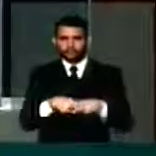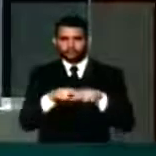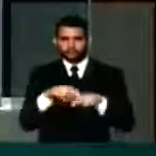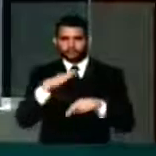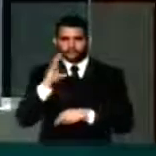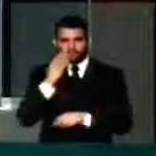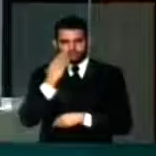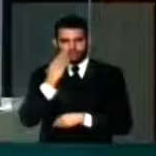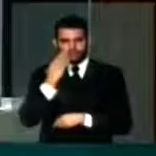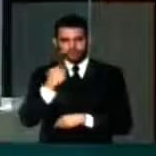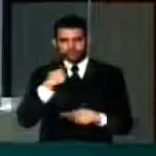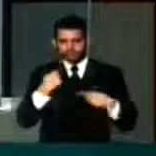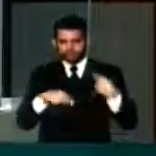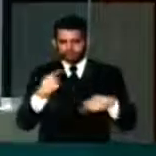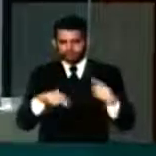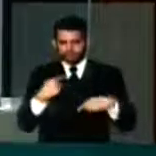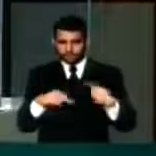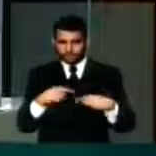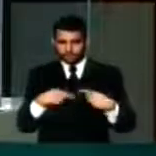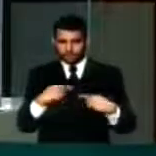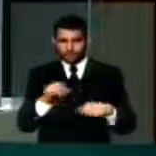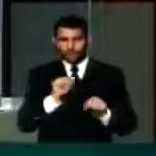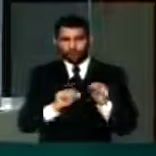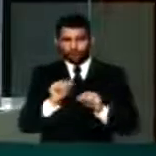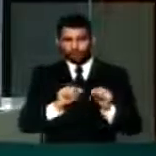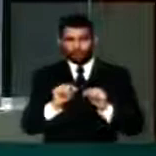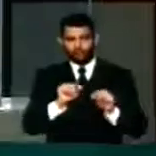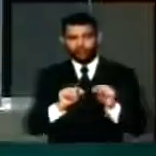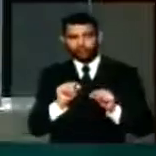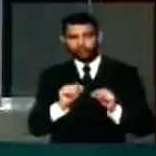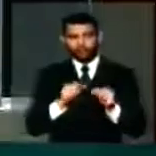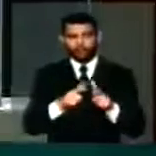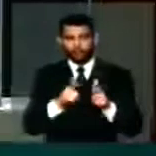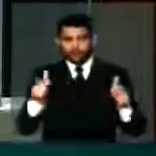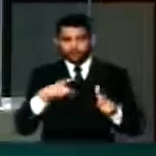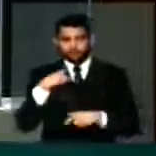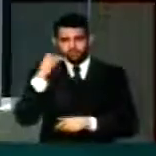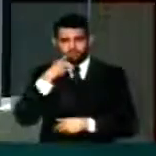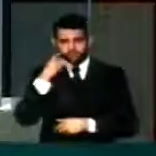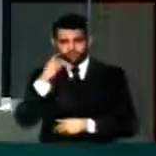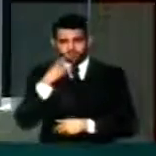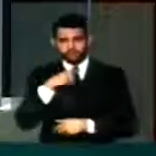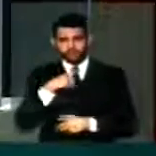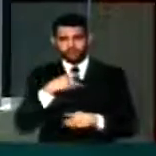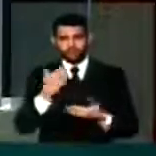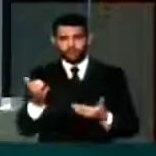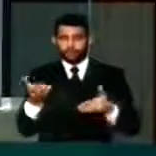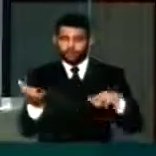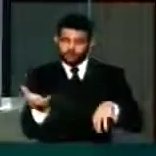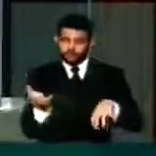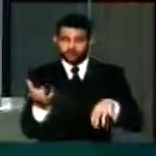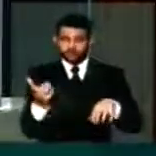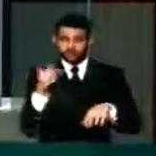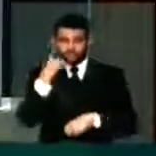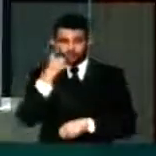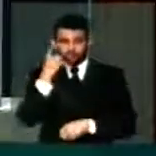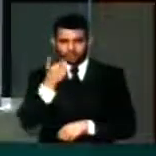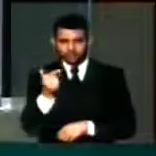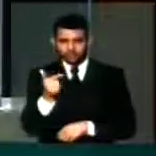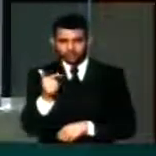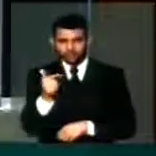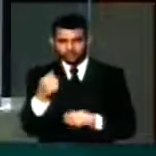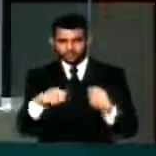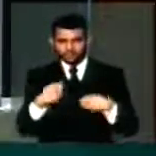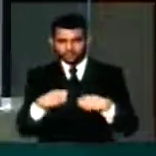entende? Nós temos que debater, é que a grande política no parlamento, deputado não